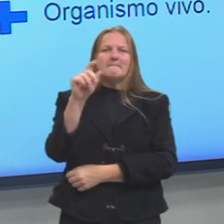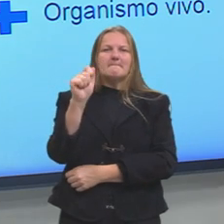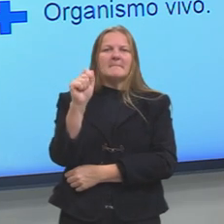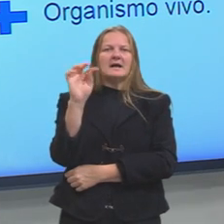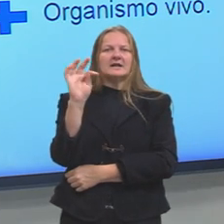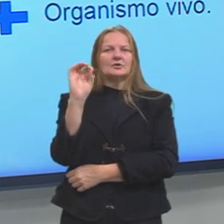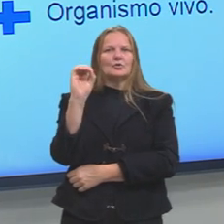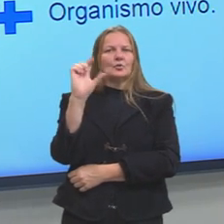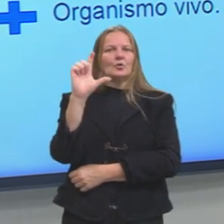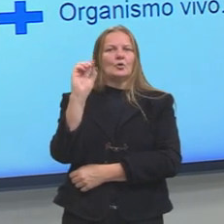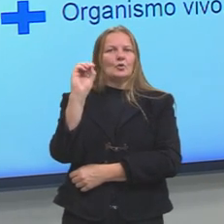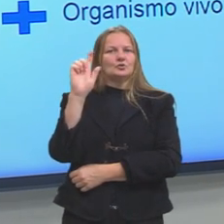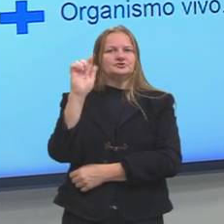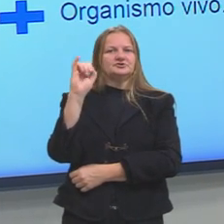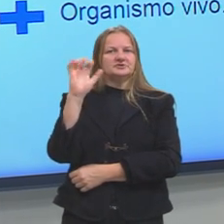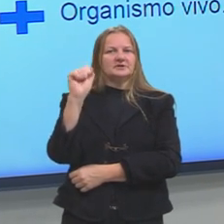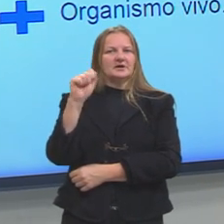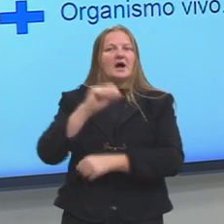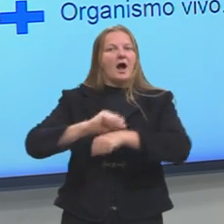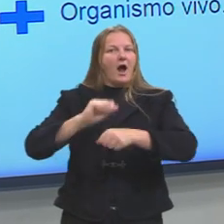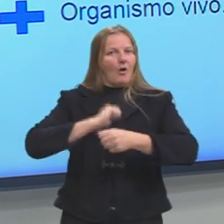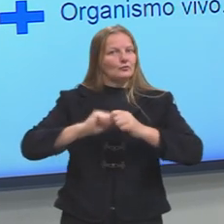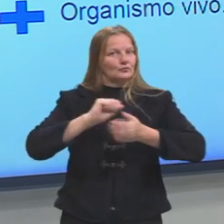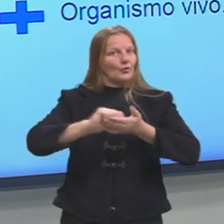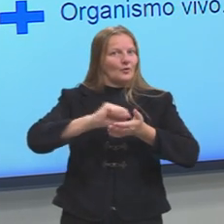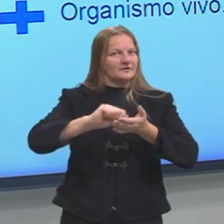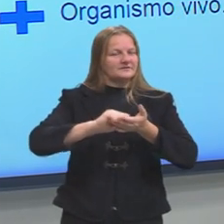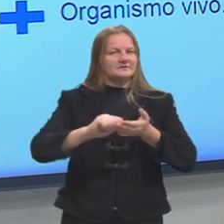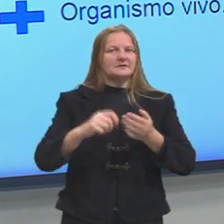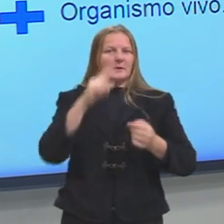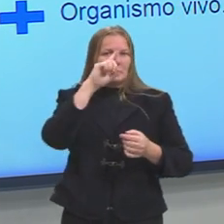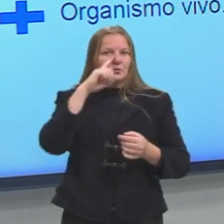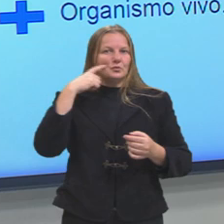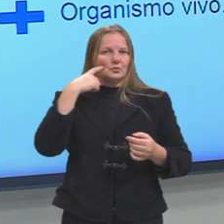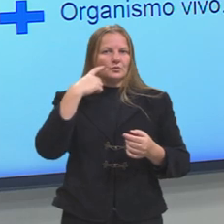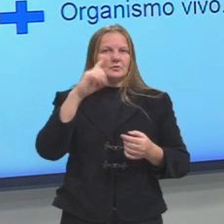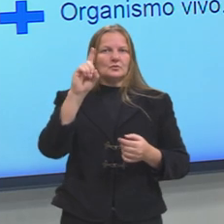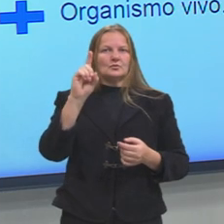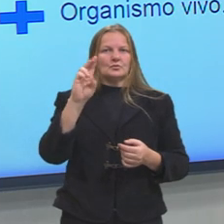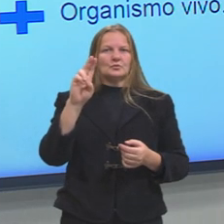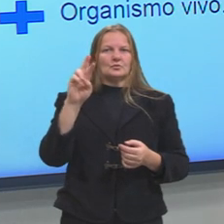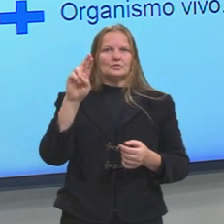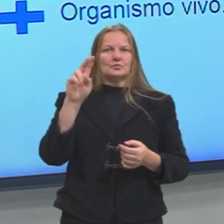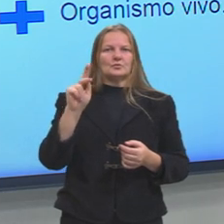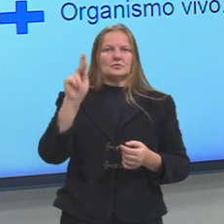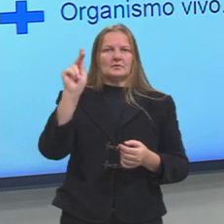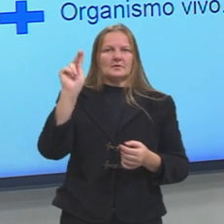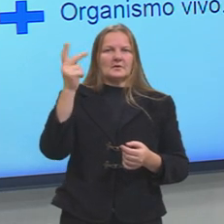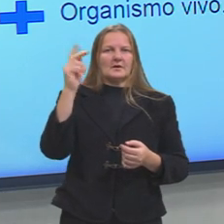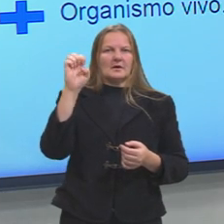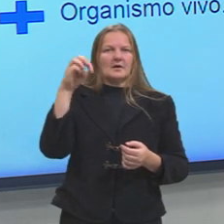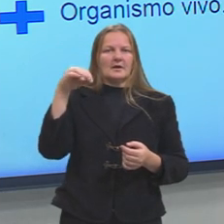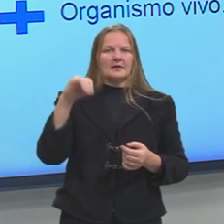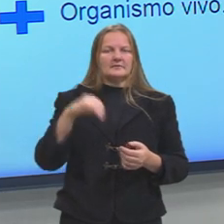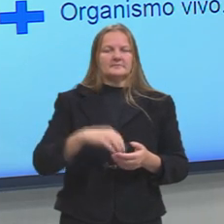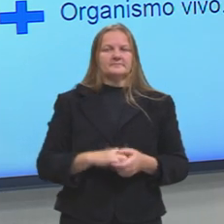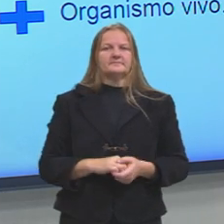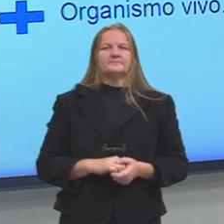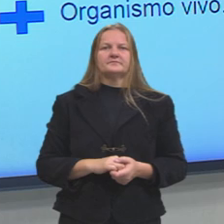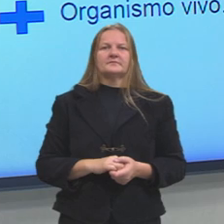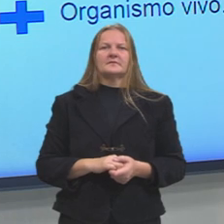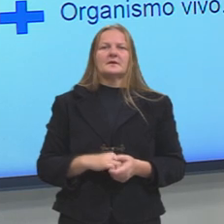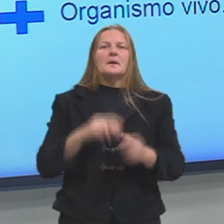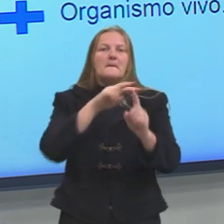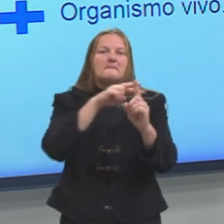Durkheim. E trazendo para a nossa realidade bem próxima, por exemplo, o ser humano, nessa perspectiva binária